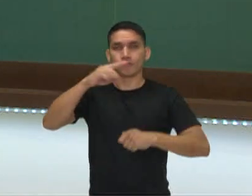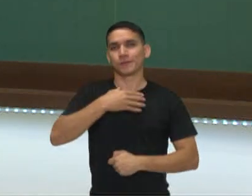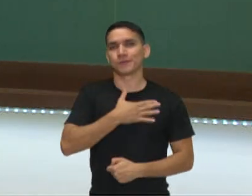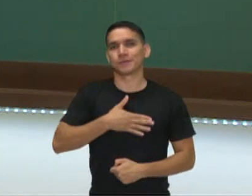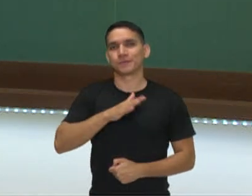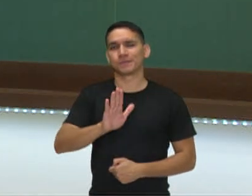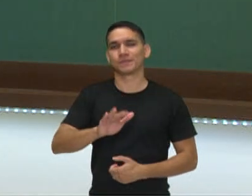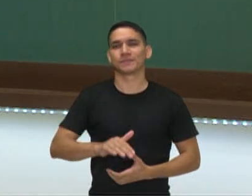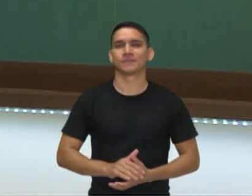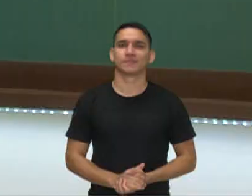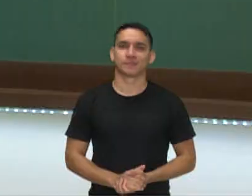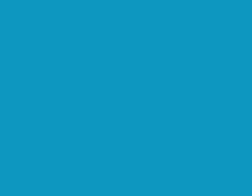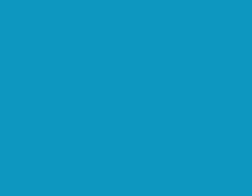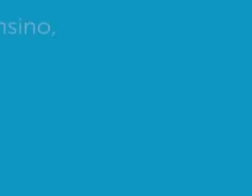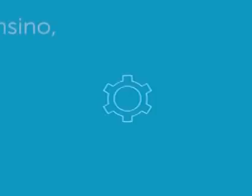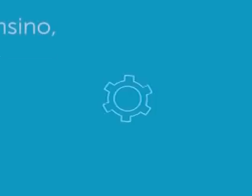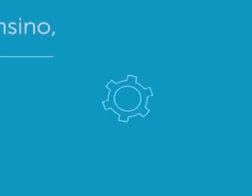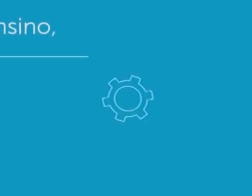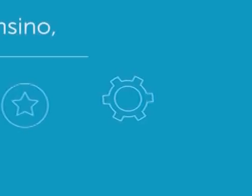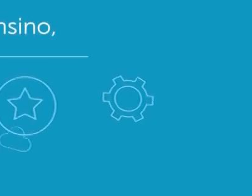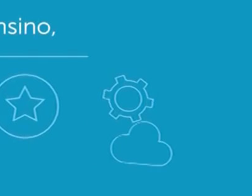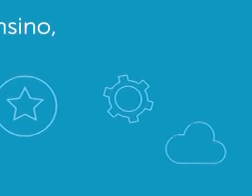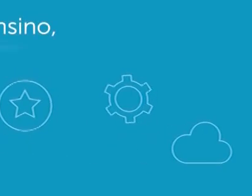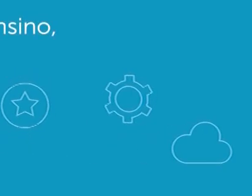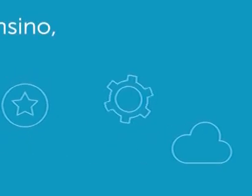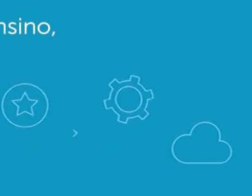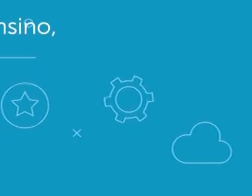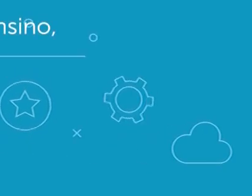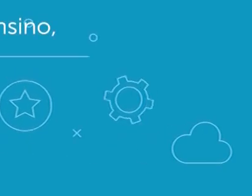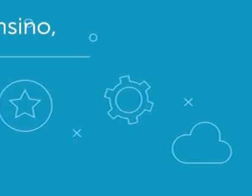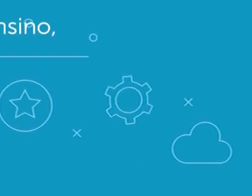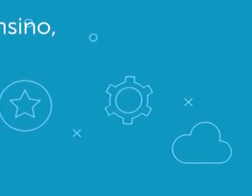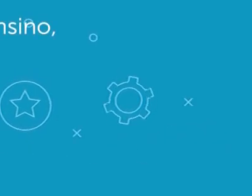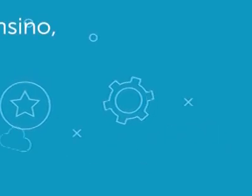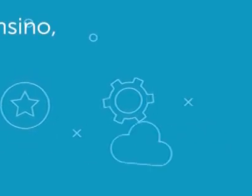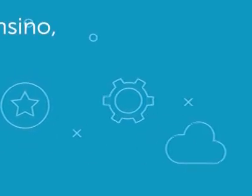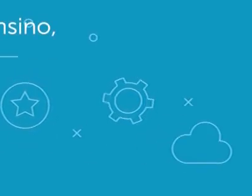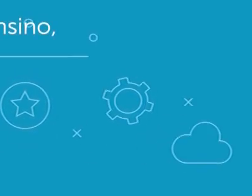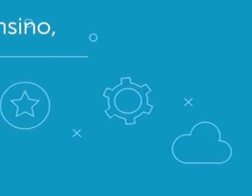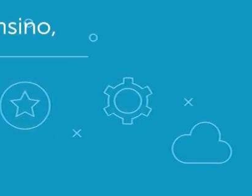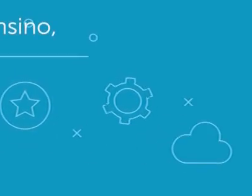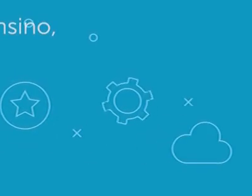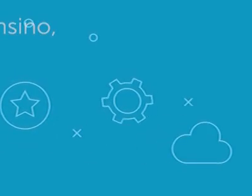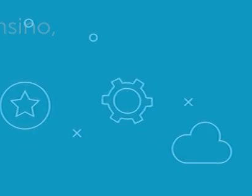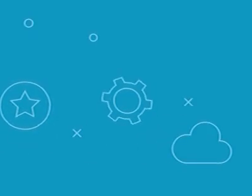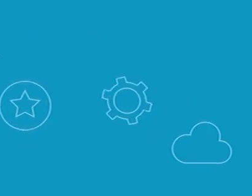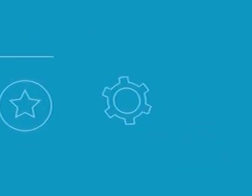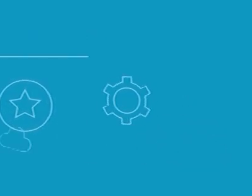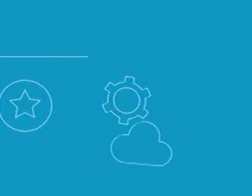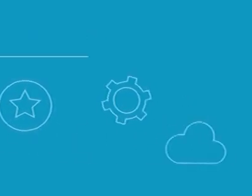tenham gostado e até breve! Tchau! Tchau! Tchau! Tchau! Tchau! Tchau!